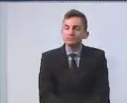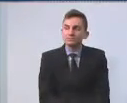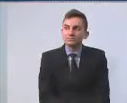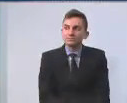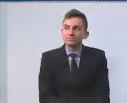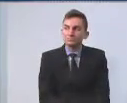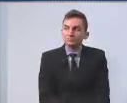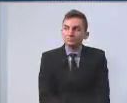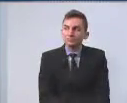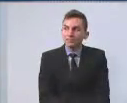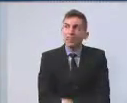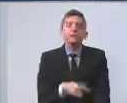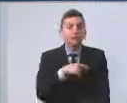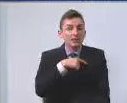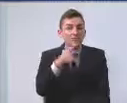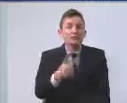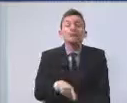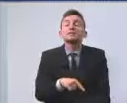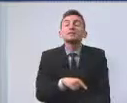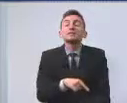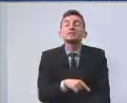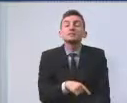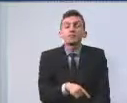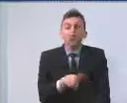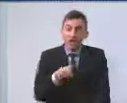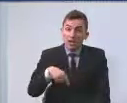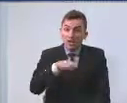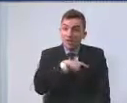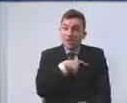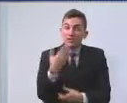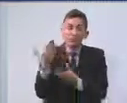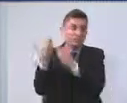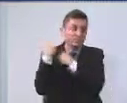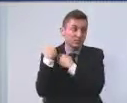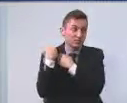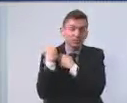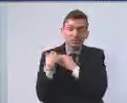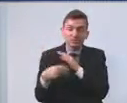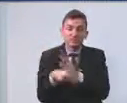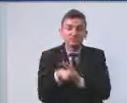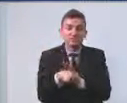Além disso, também é da nossa responsabilidade